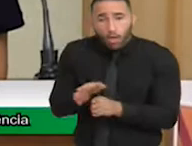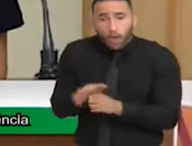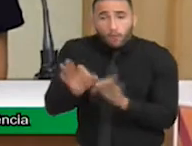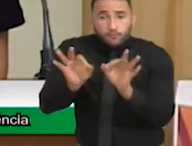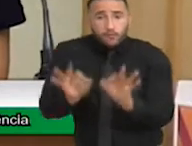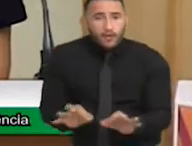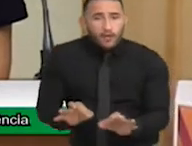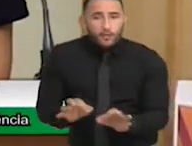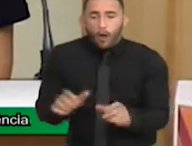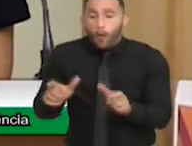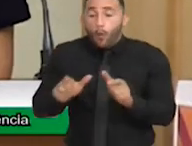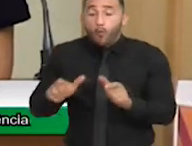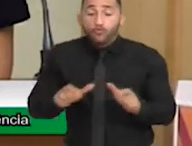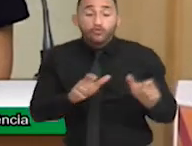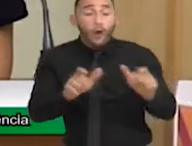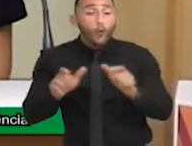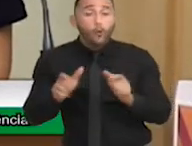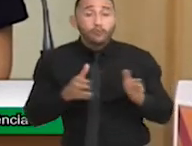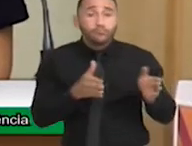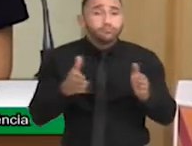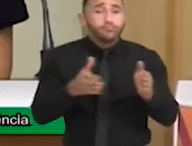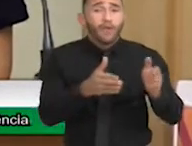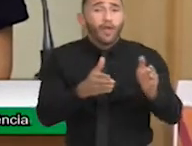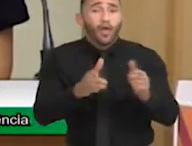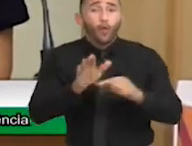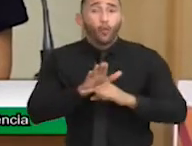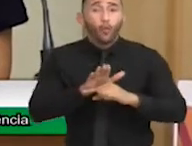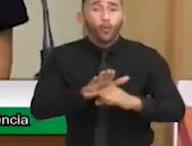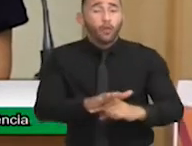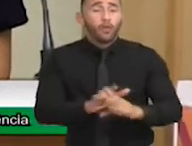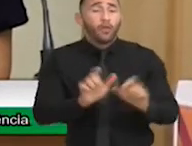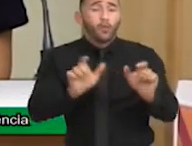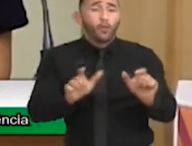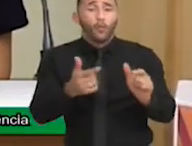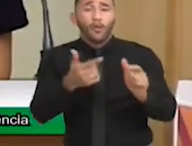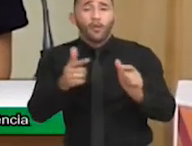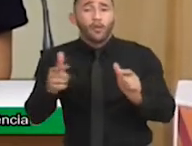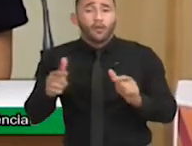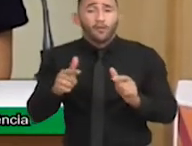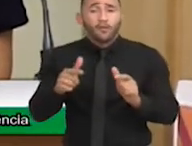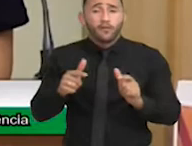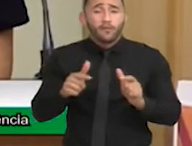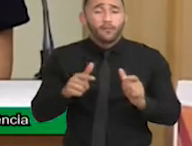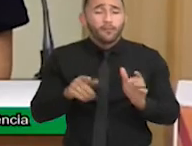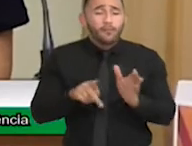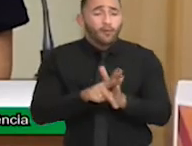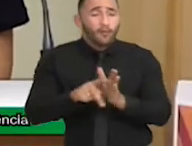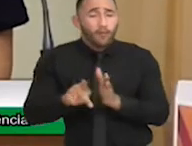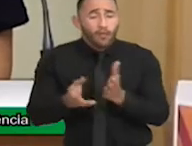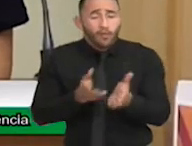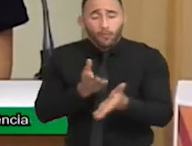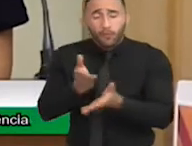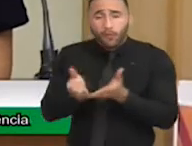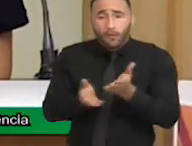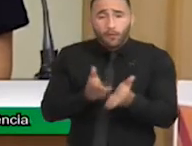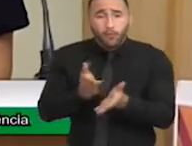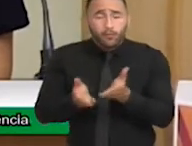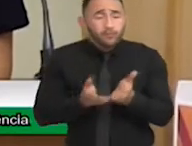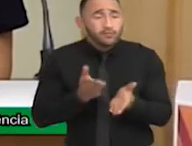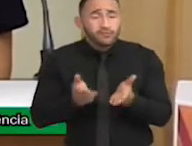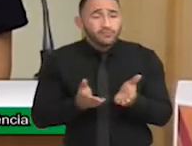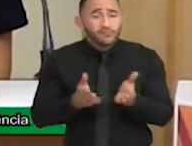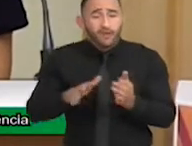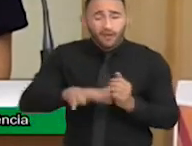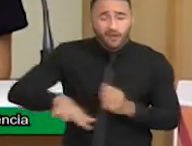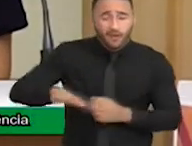onde ir. Nem identificação nos sistemas operacionais da saúde para o diagnóstico da maior parte